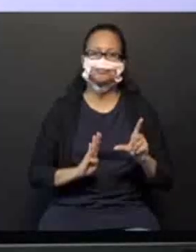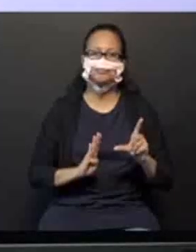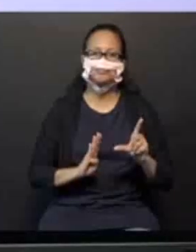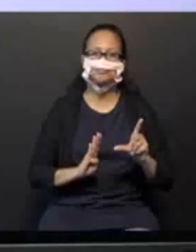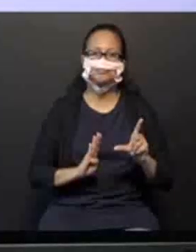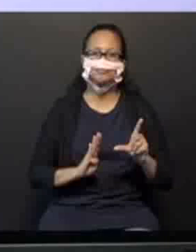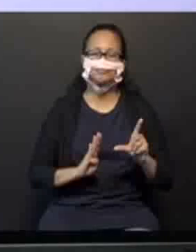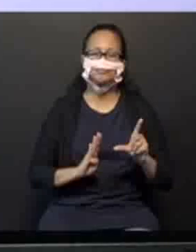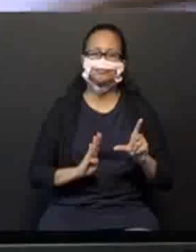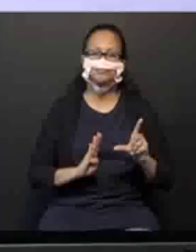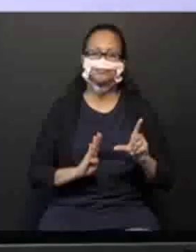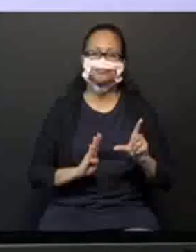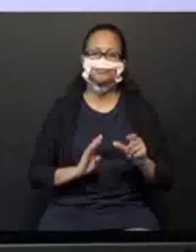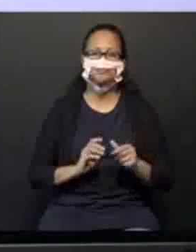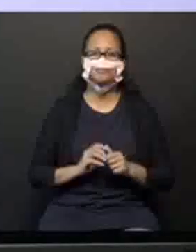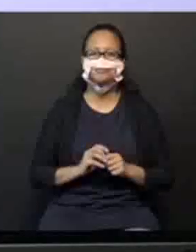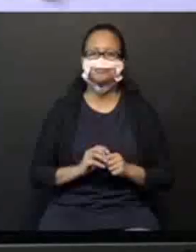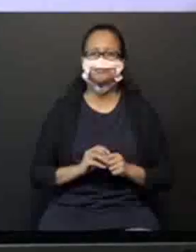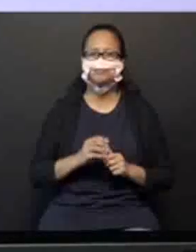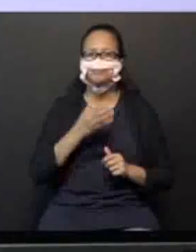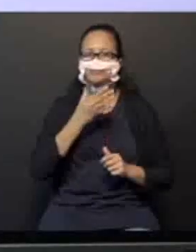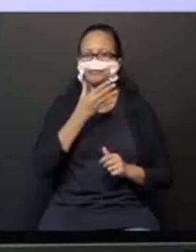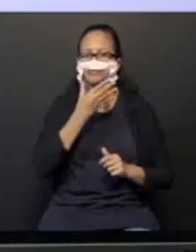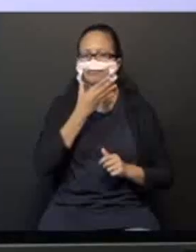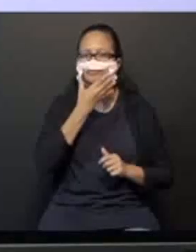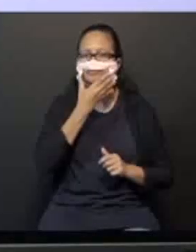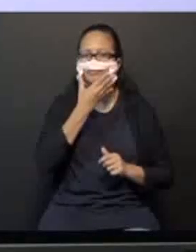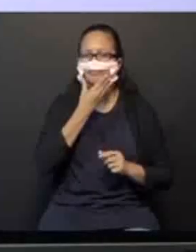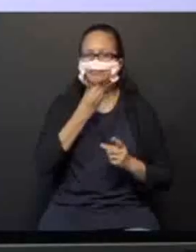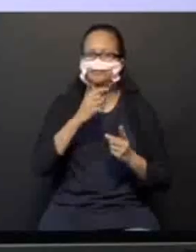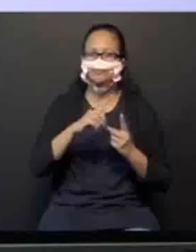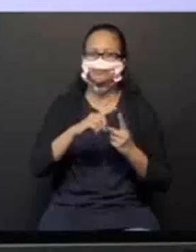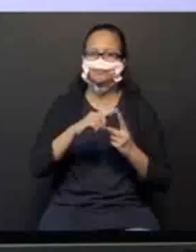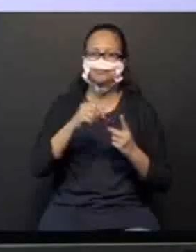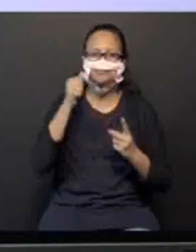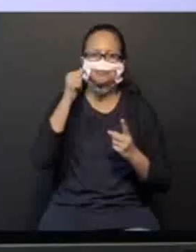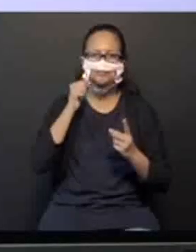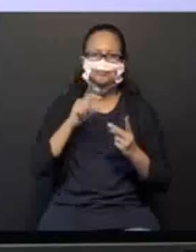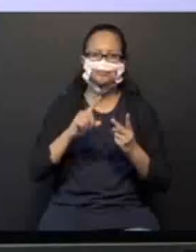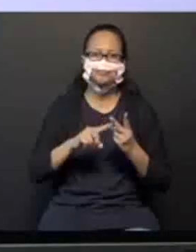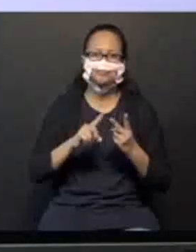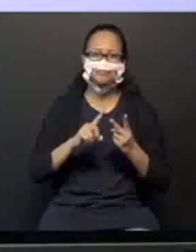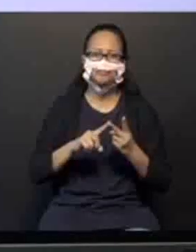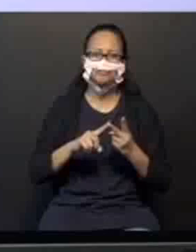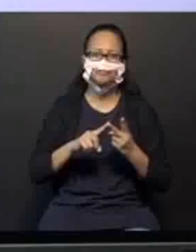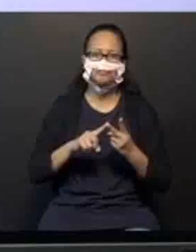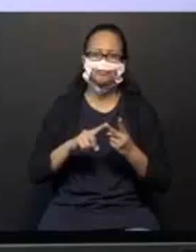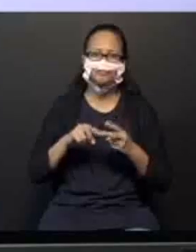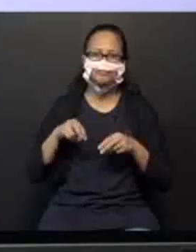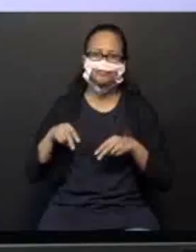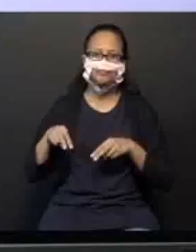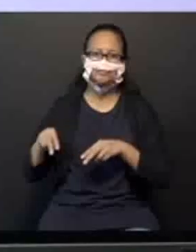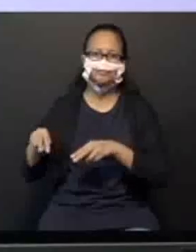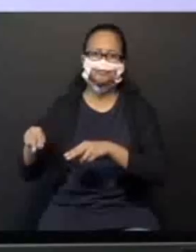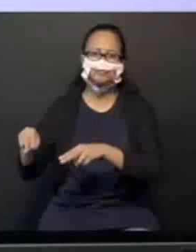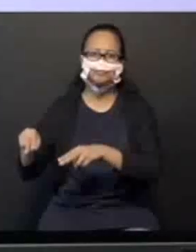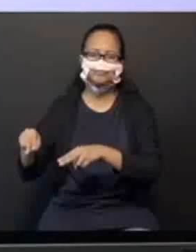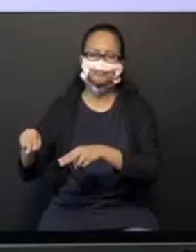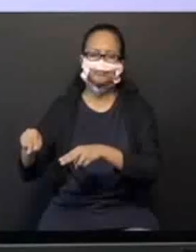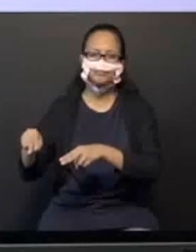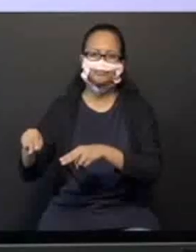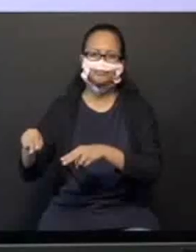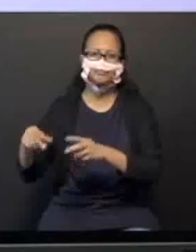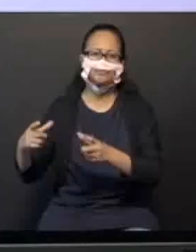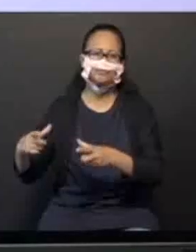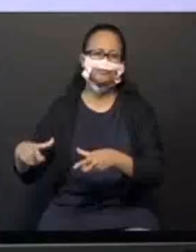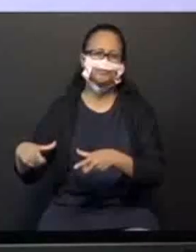Os homens... Presta atenção. O homem e a mulher. Eles estão caminhando do lado de... Pensa aí.